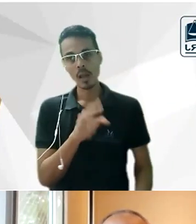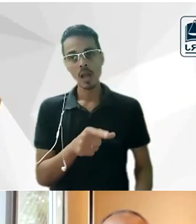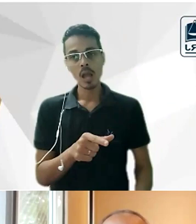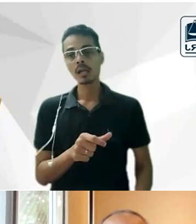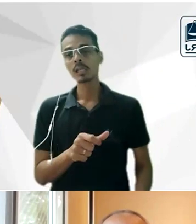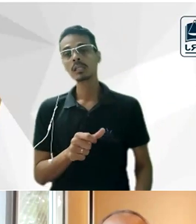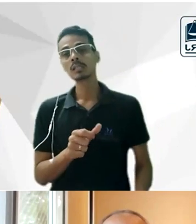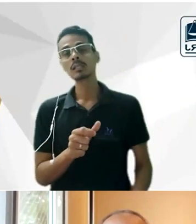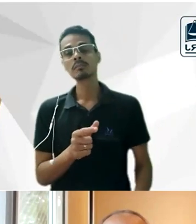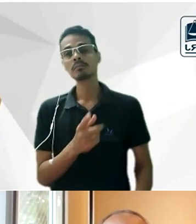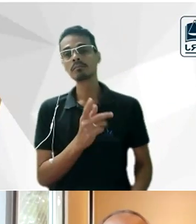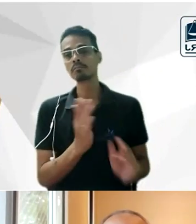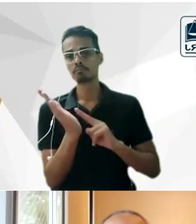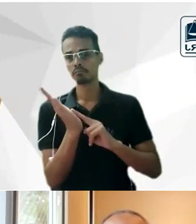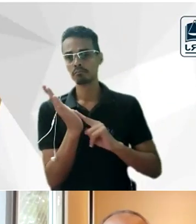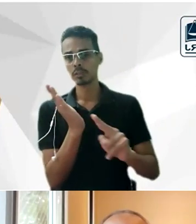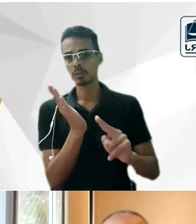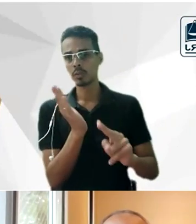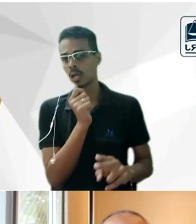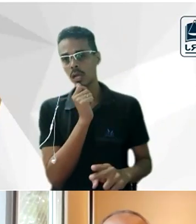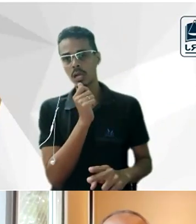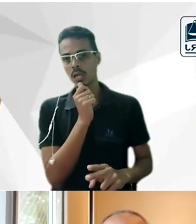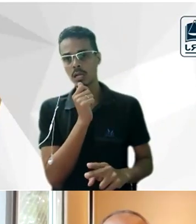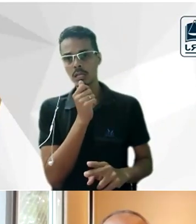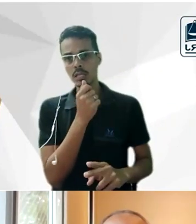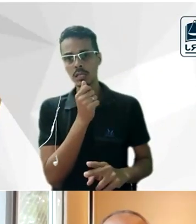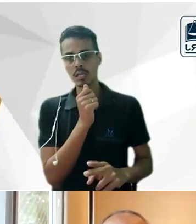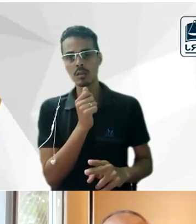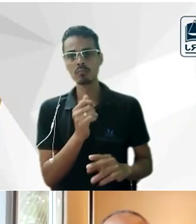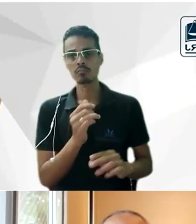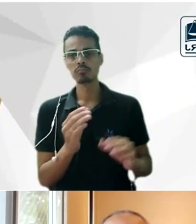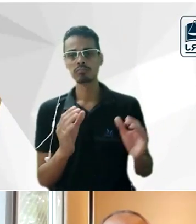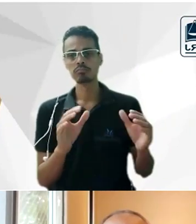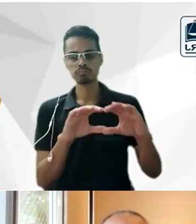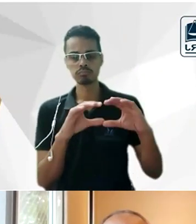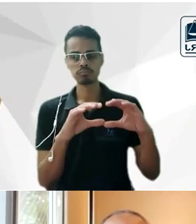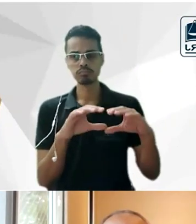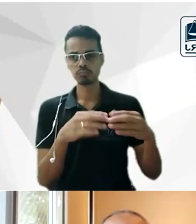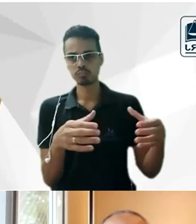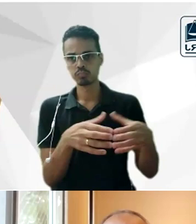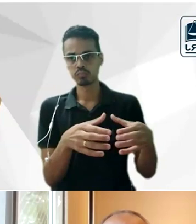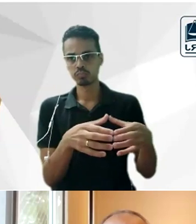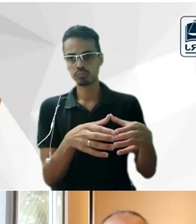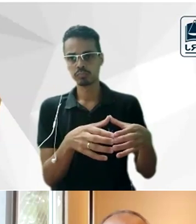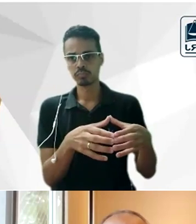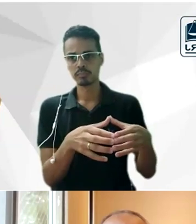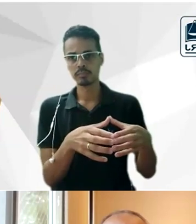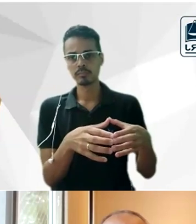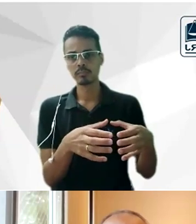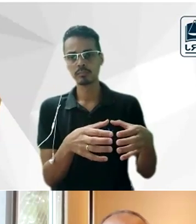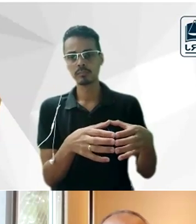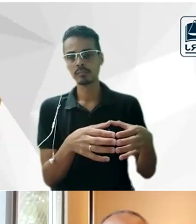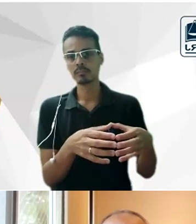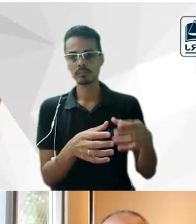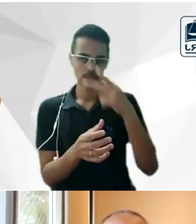que não estavam no cânone se eu puder responder essa pergunta porque devemos redescobrir autores que não estavam no